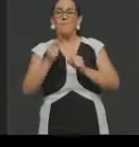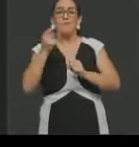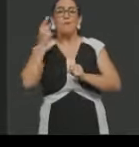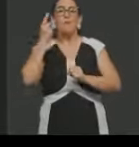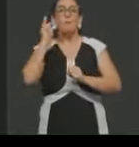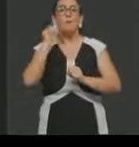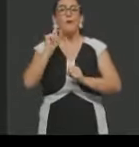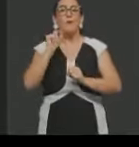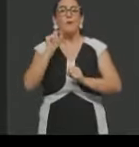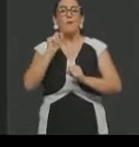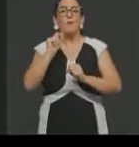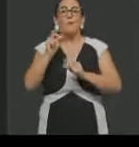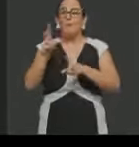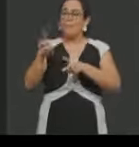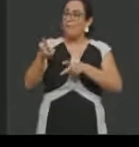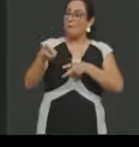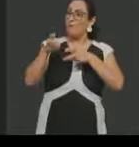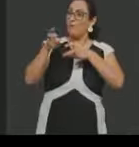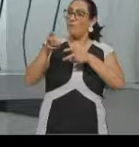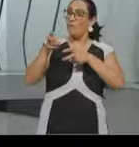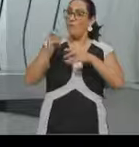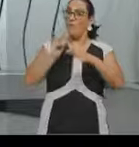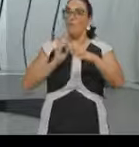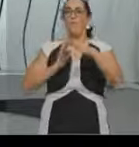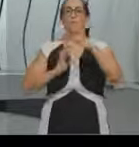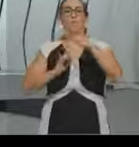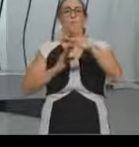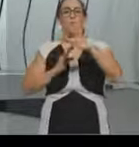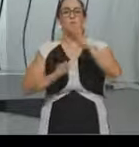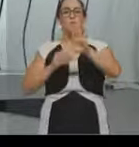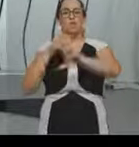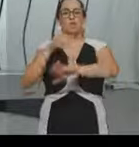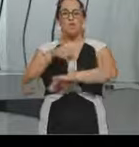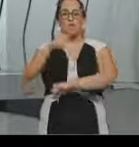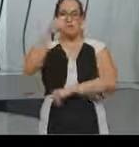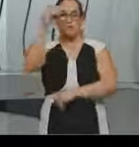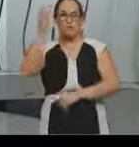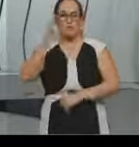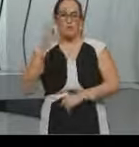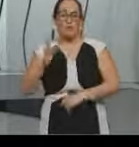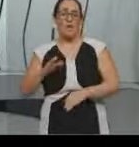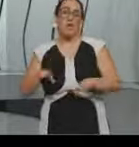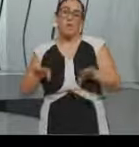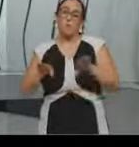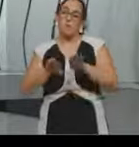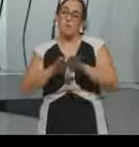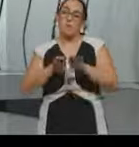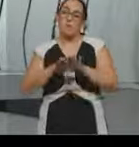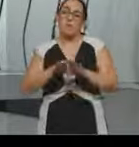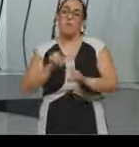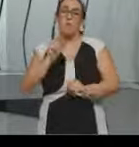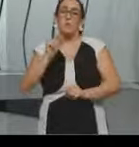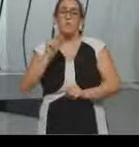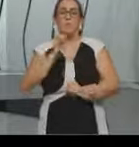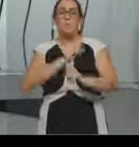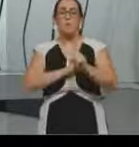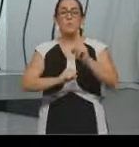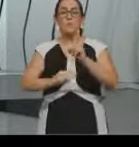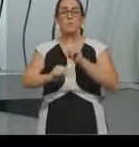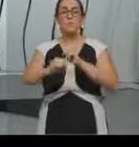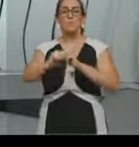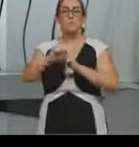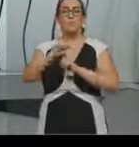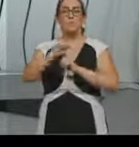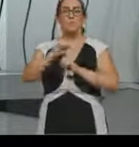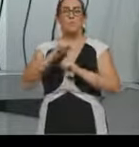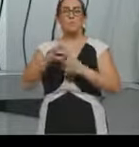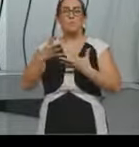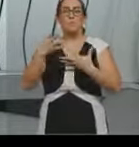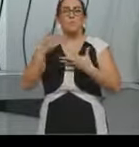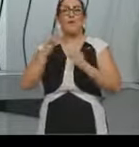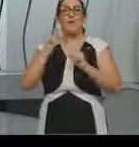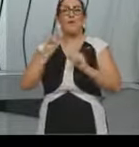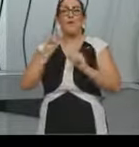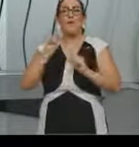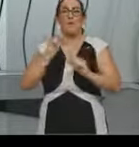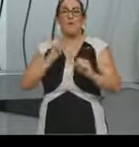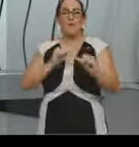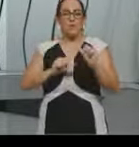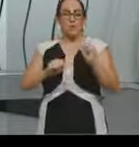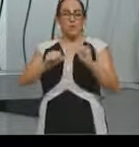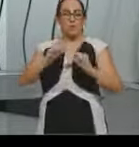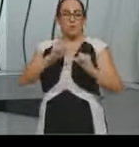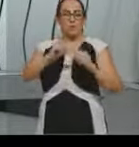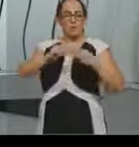e também é importante a gente falar da questão aí social, né, a busca aí de uma miscigenação ou de um branqueamento da nossa população